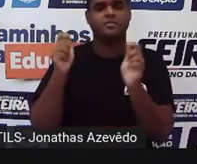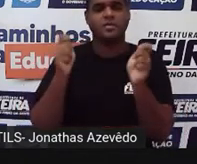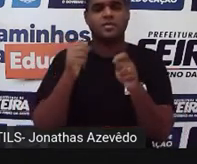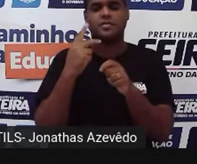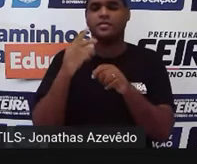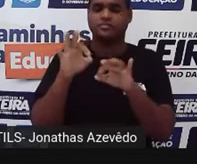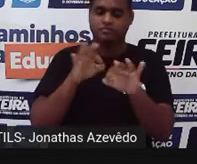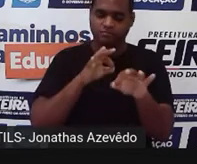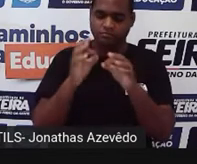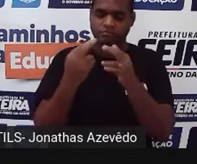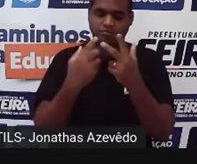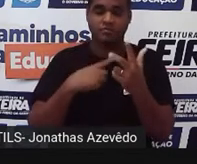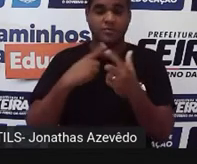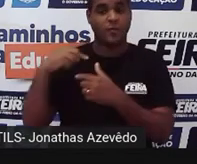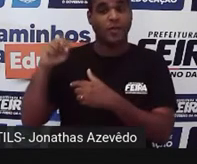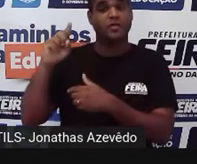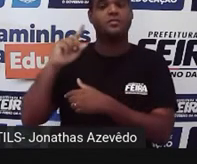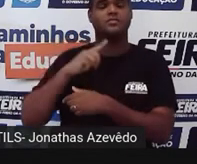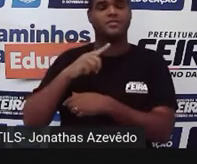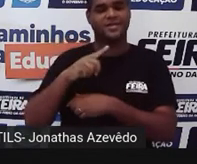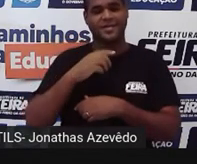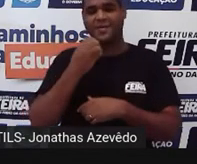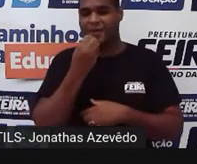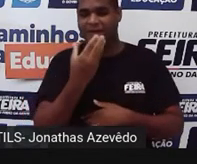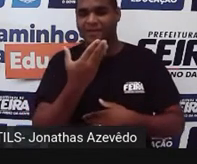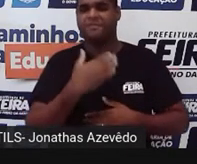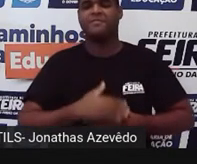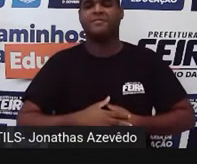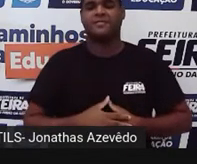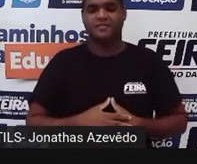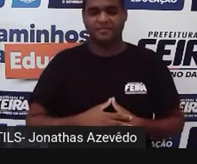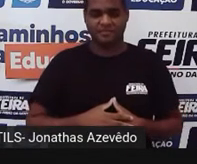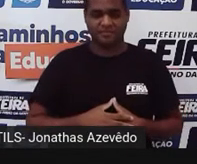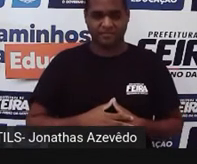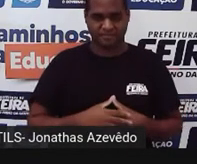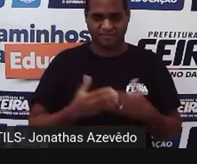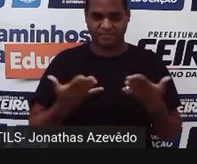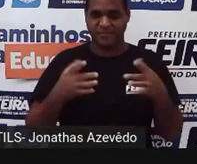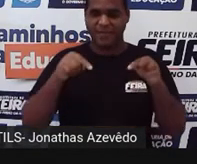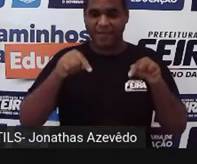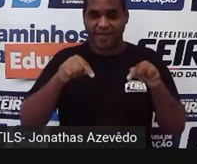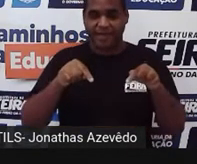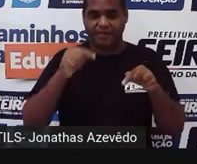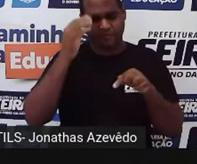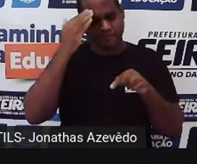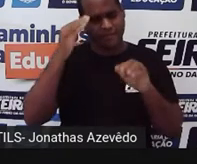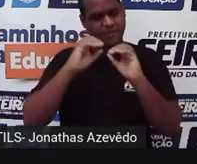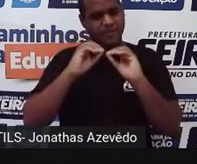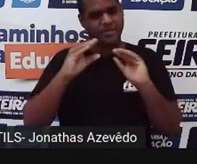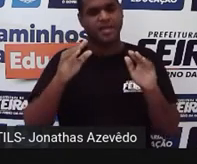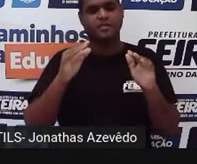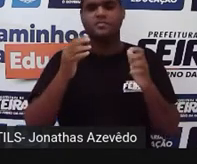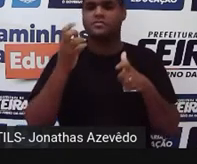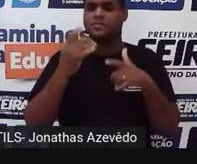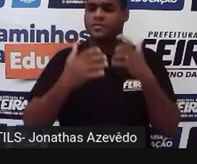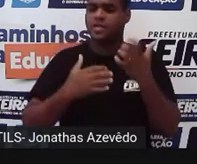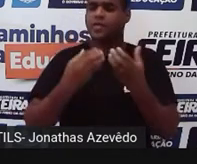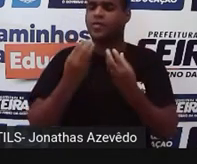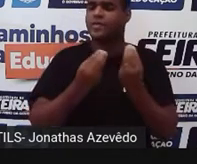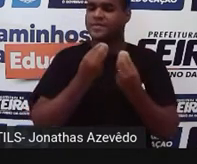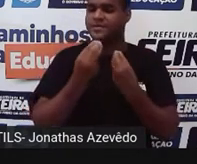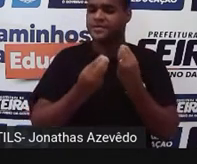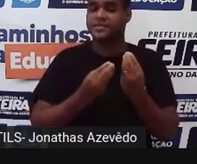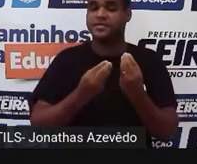fez em uma aula anterior a essa. Tá bom? Até aqui, deu para entender, mas deu para entender quanto.